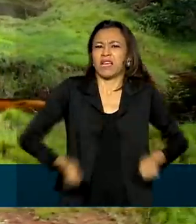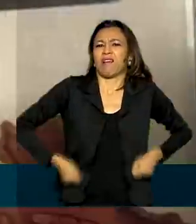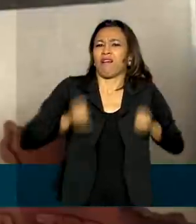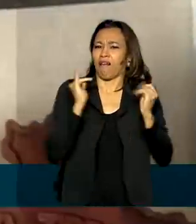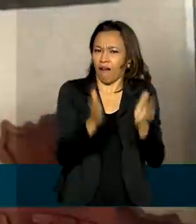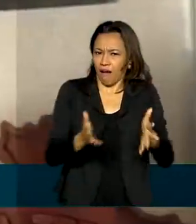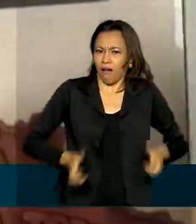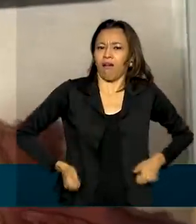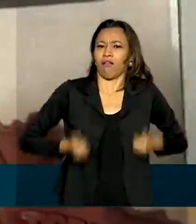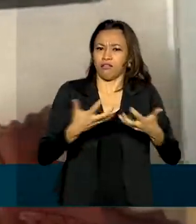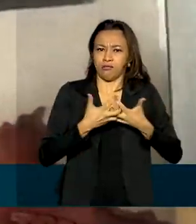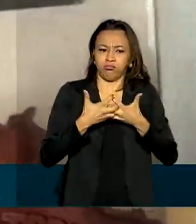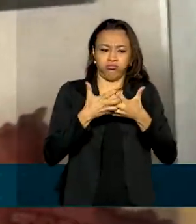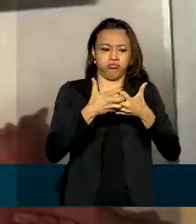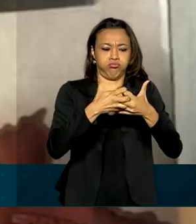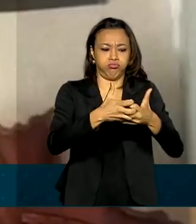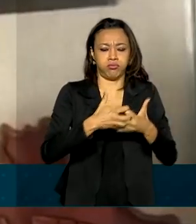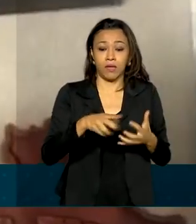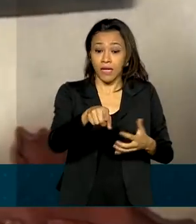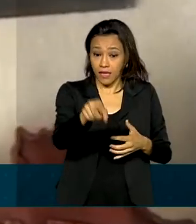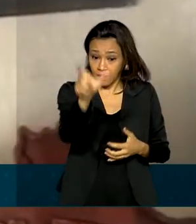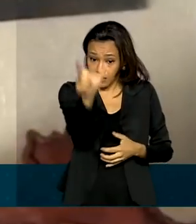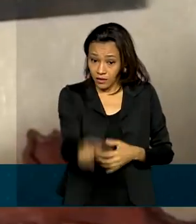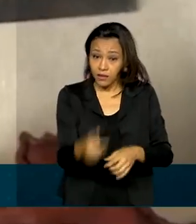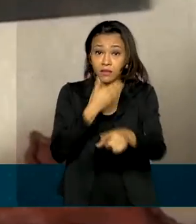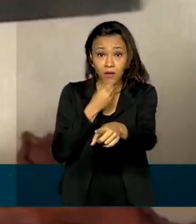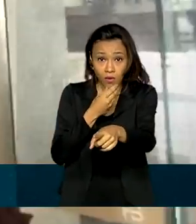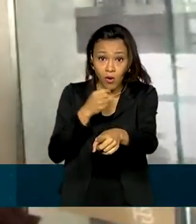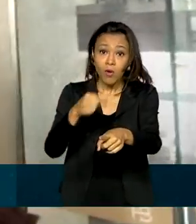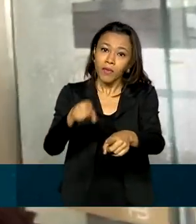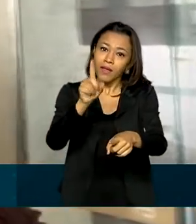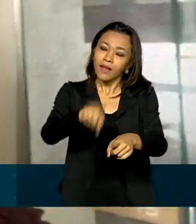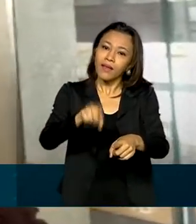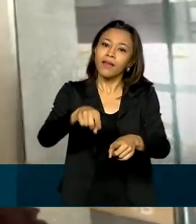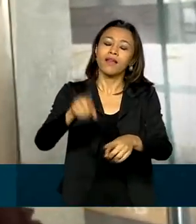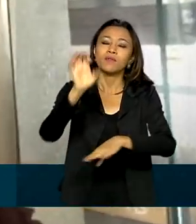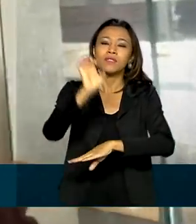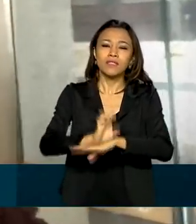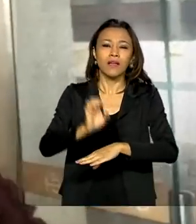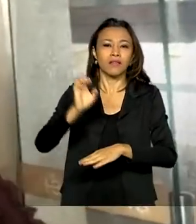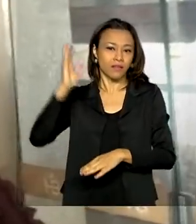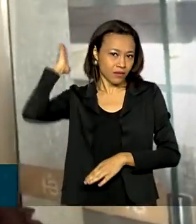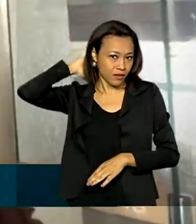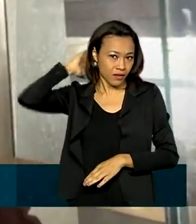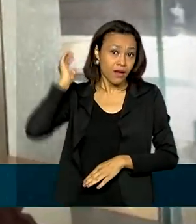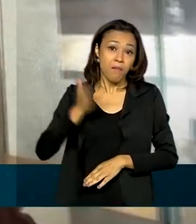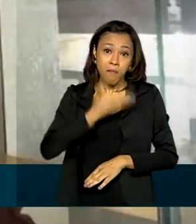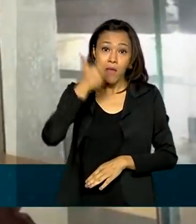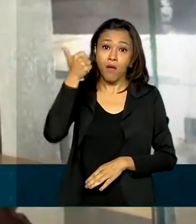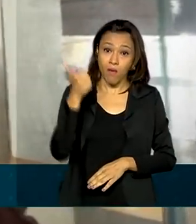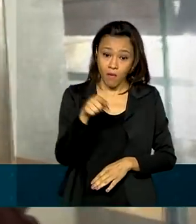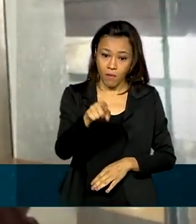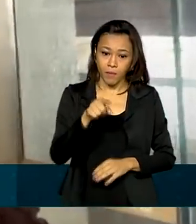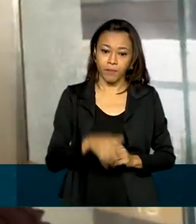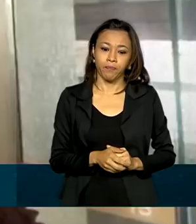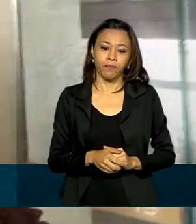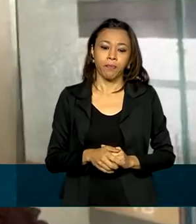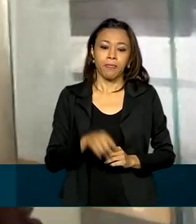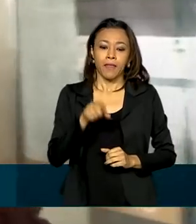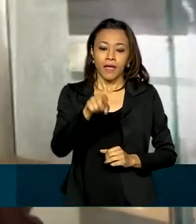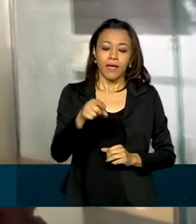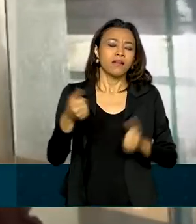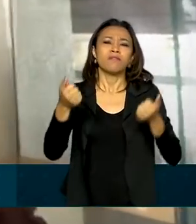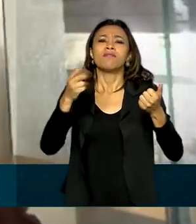de cargas. Para esse produtor no Pará, um incentivo a mais. Vai vir muito a contribuir aí com a produção do